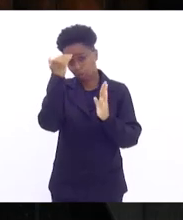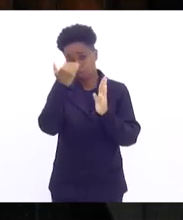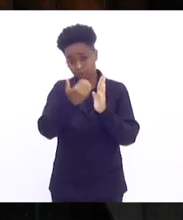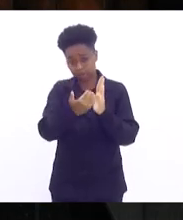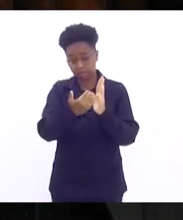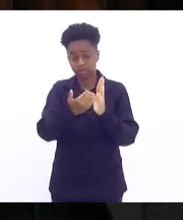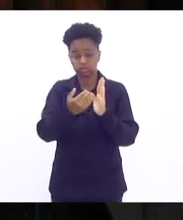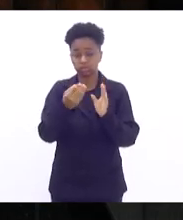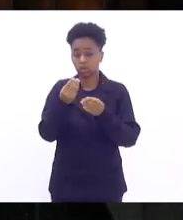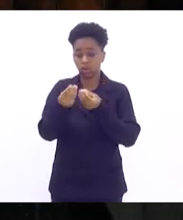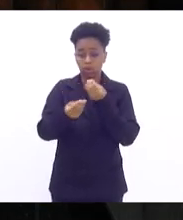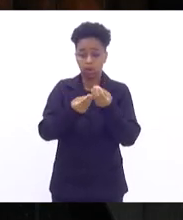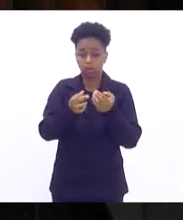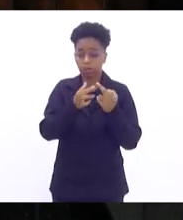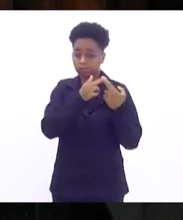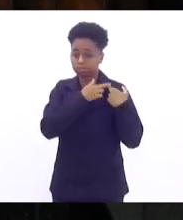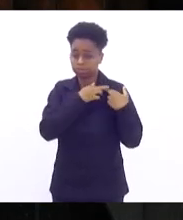têm.